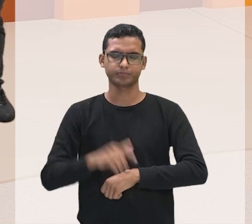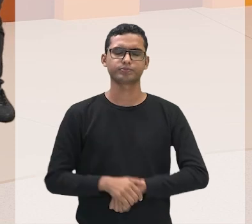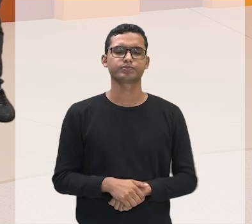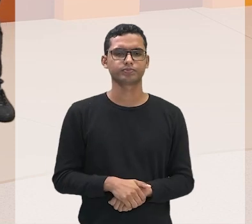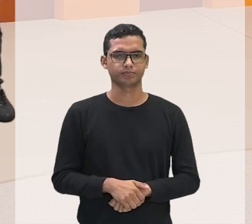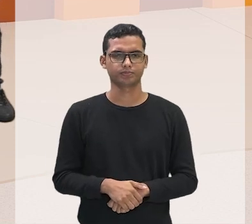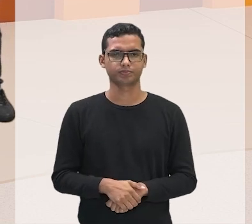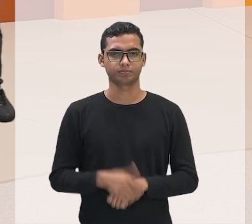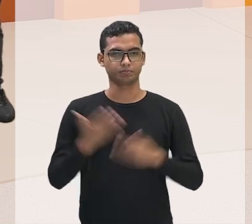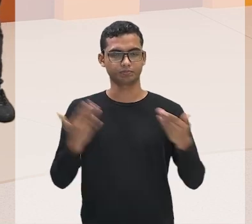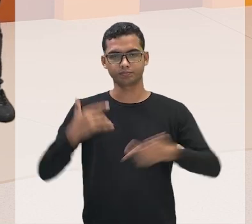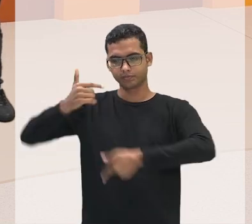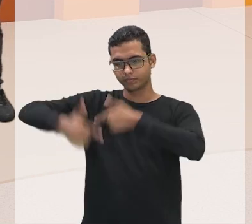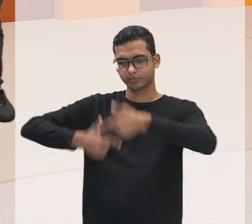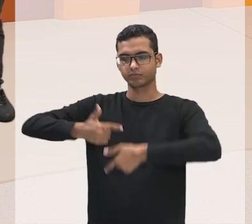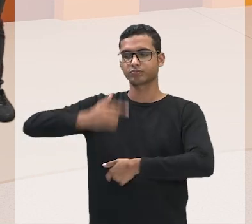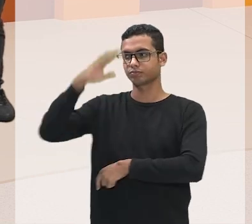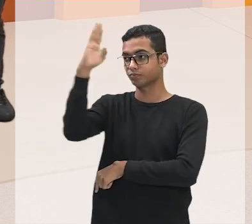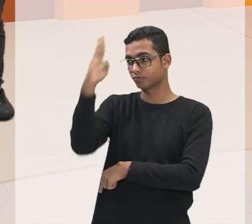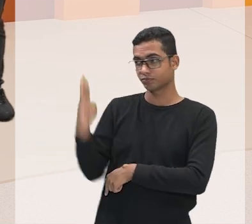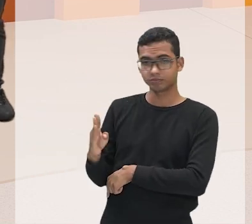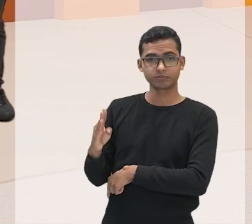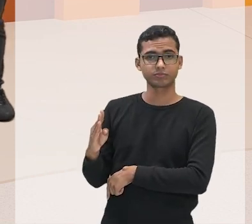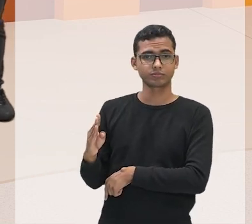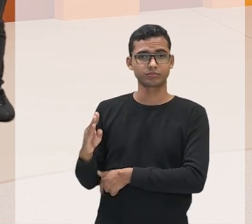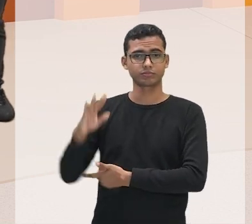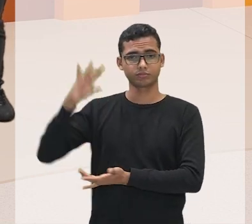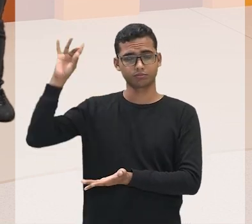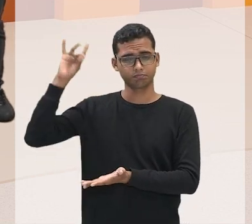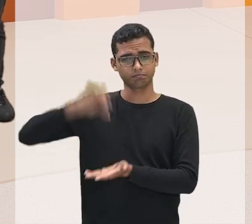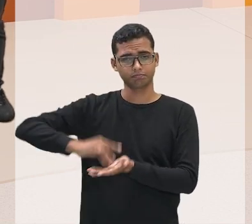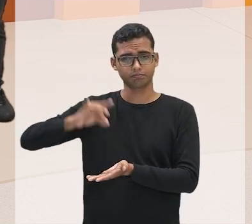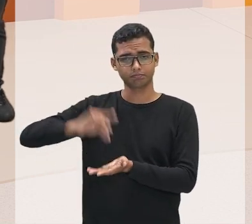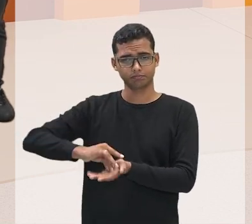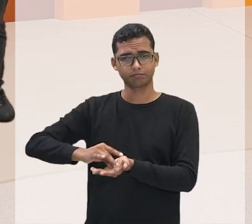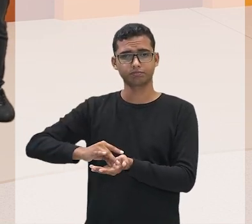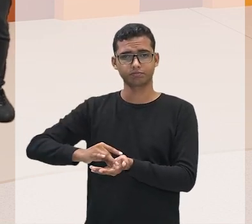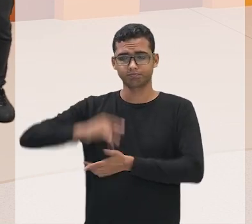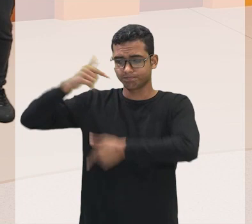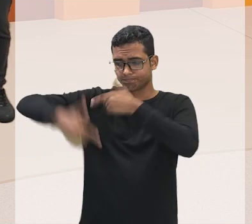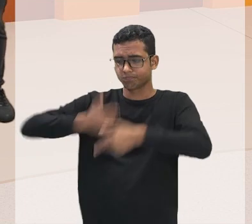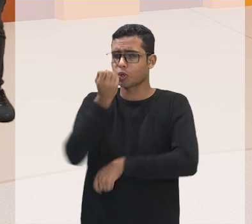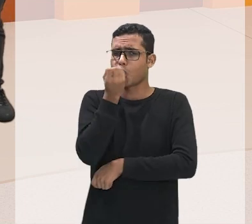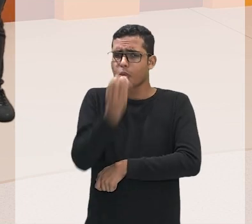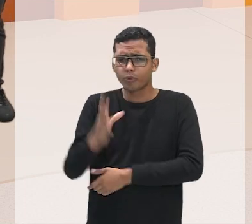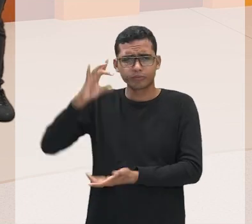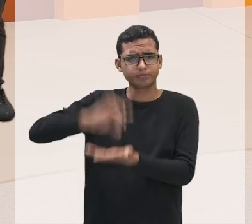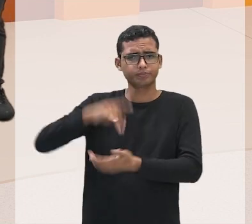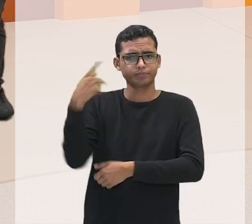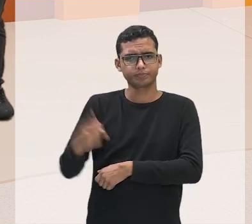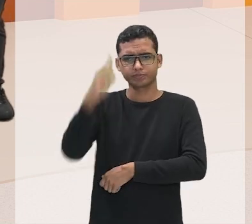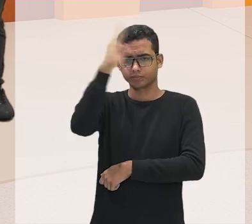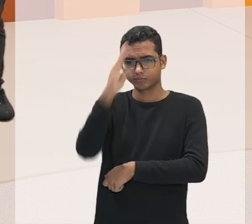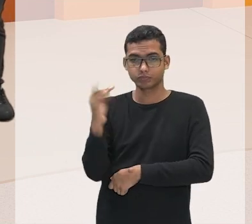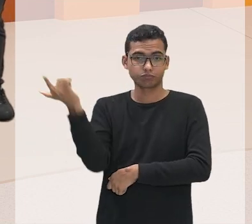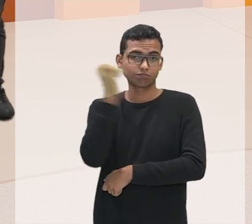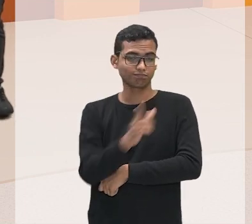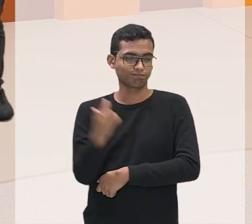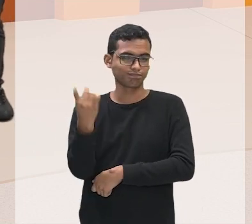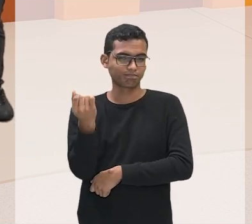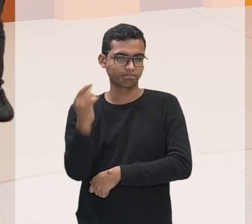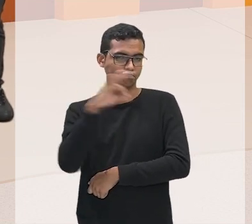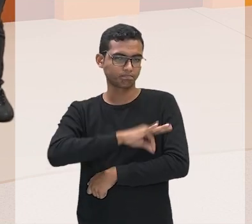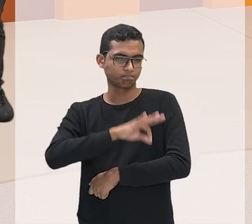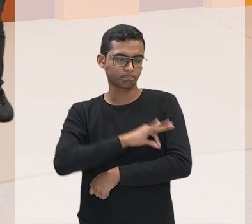trabalho no Brasil ele também dignifica. Trabalhar é bom, né? Para começar porque dá dinheiro. Mas a gente vai